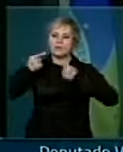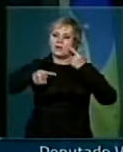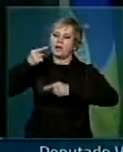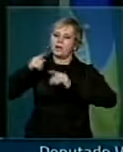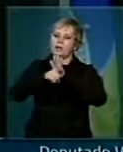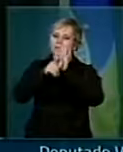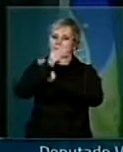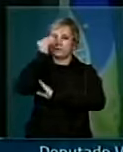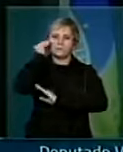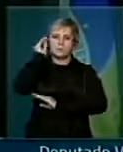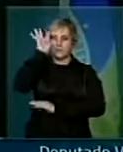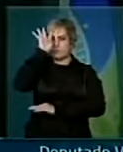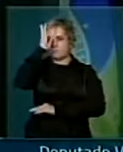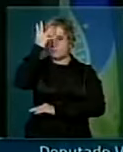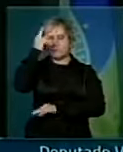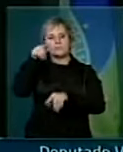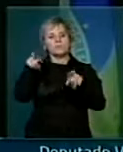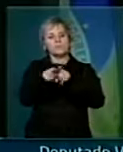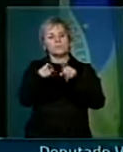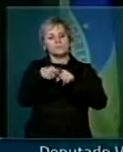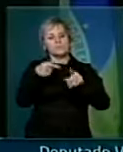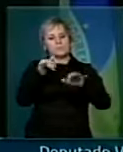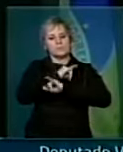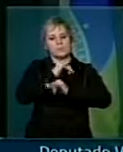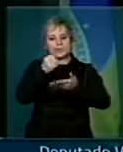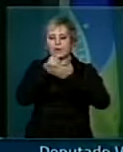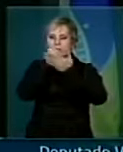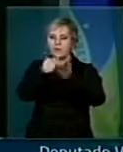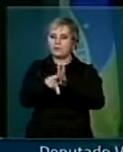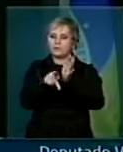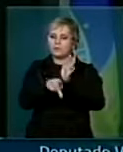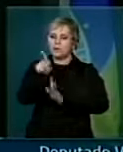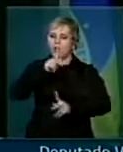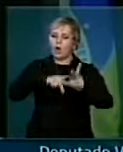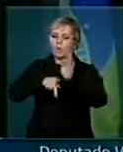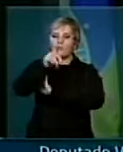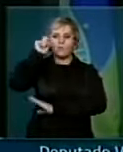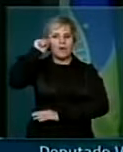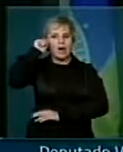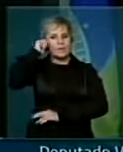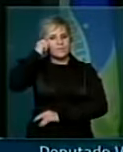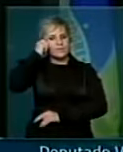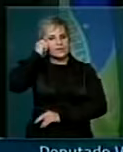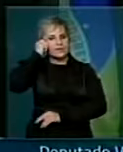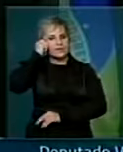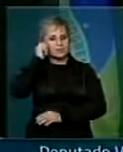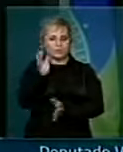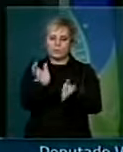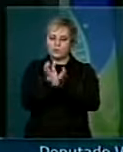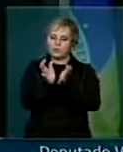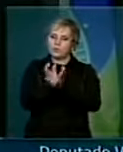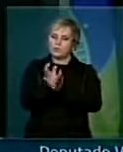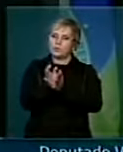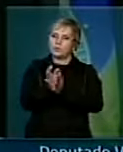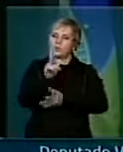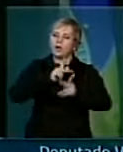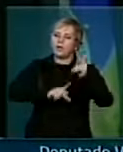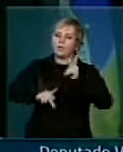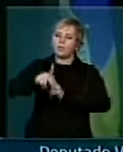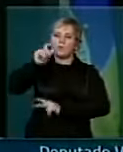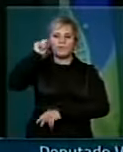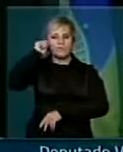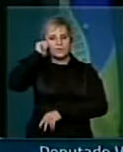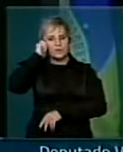presidente, eu quero manifestar a minha solidariedade ao povo africano, ao povo negro. Um jovem colega nosso,